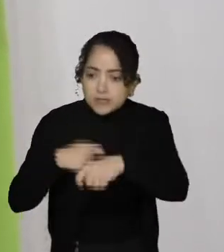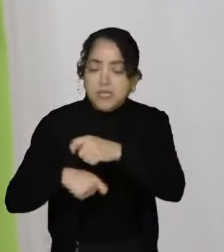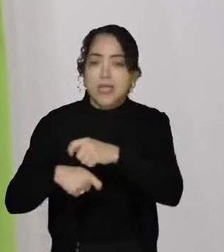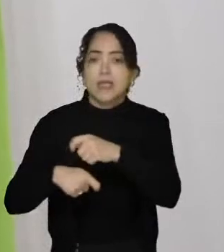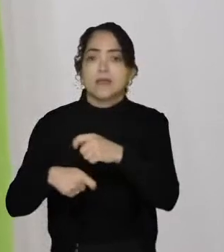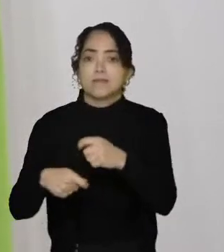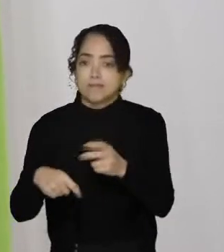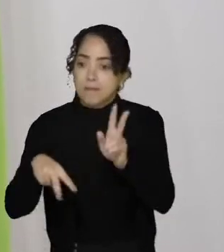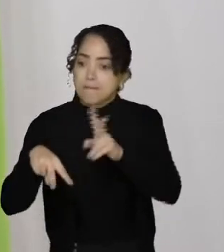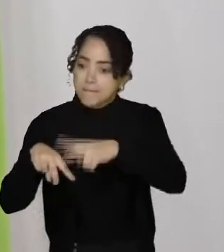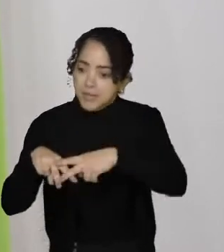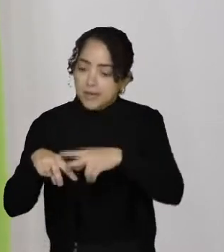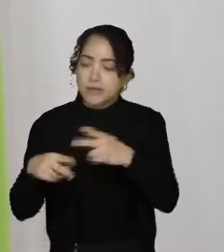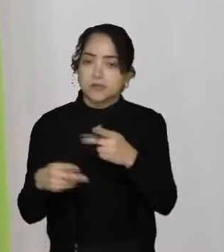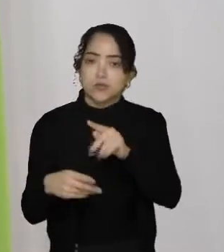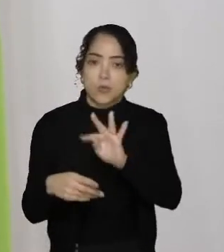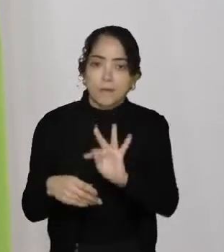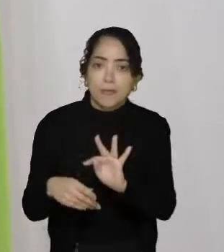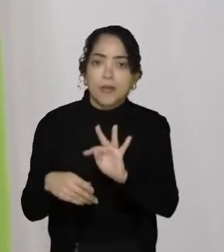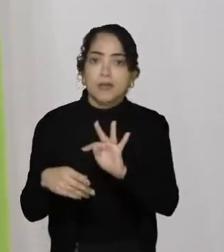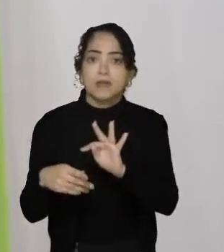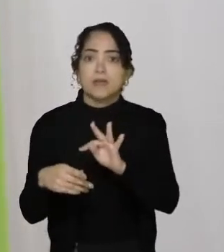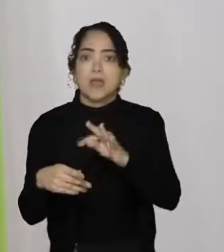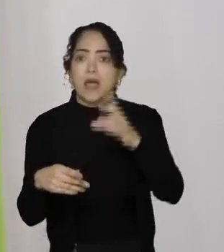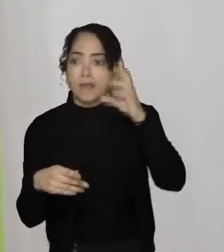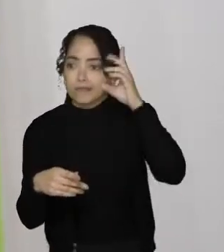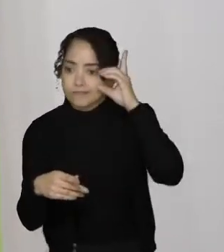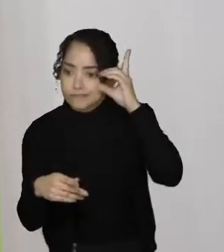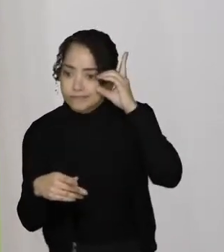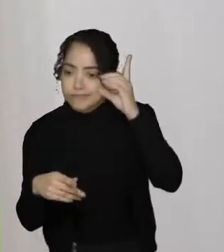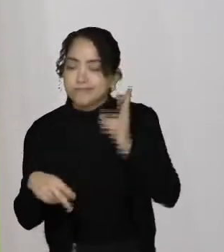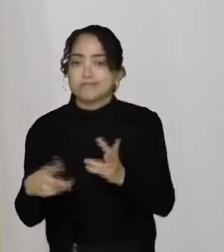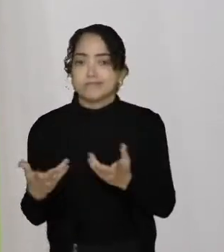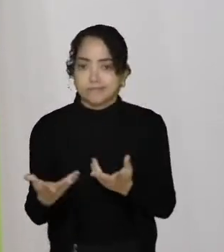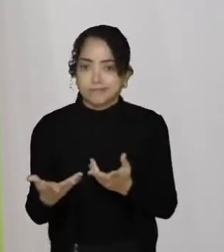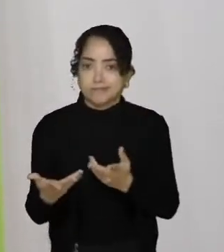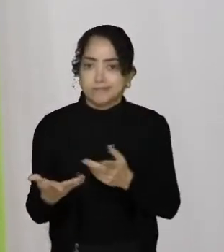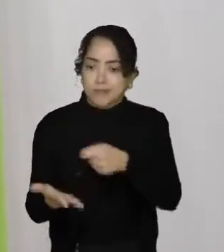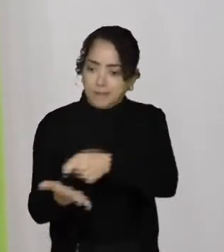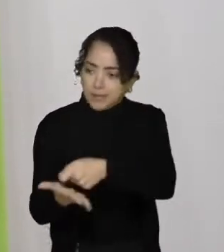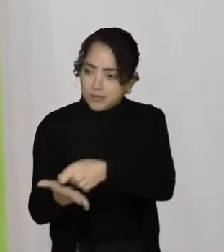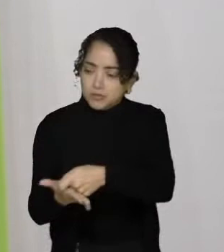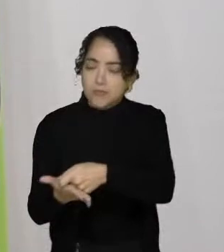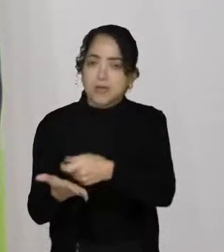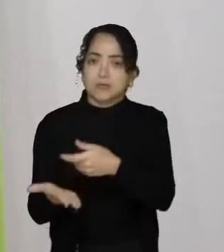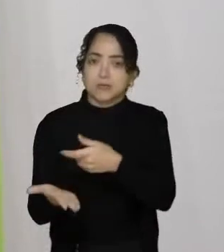PT? Preso. A anta da Dilma, empitimada. E o presidente Lula, preso.